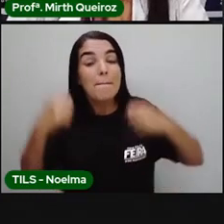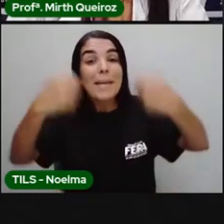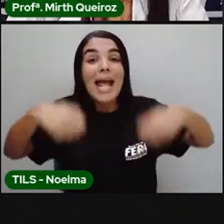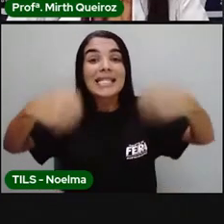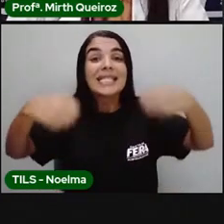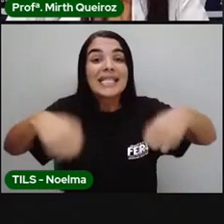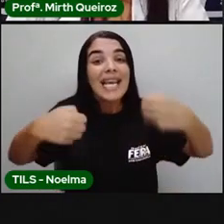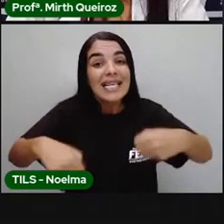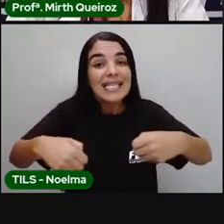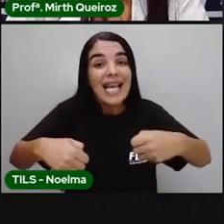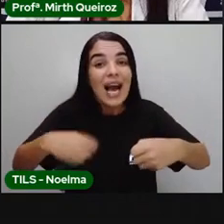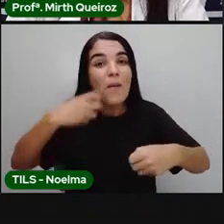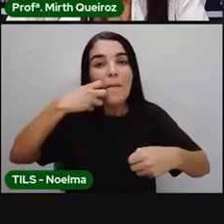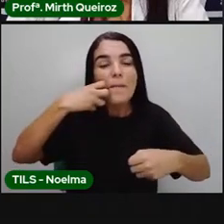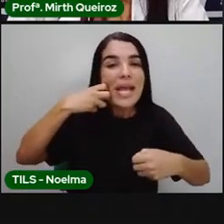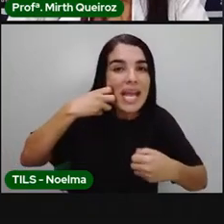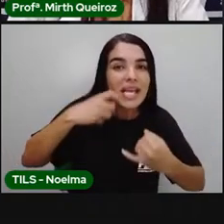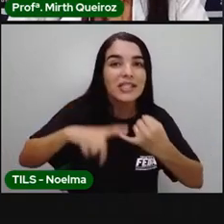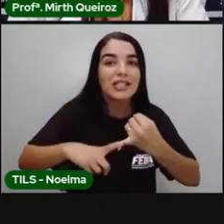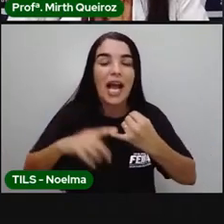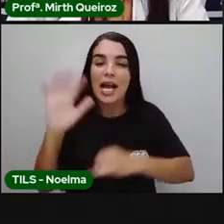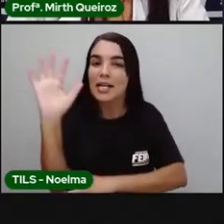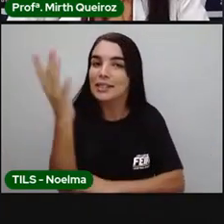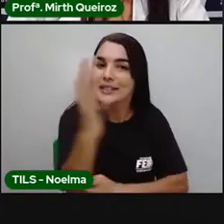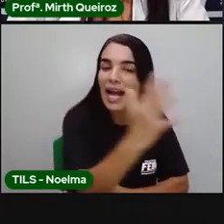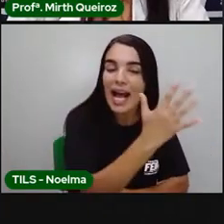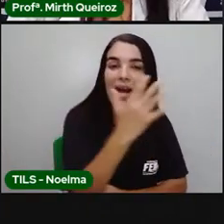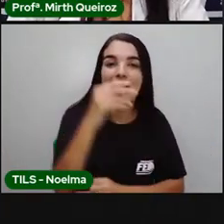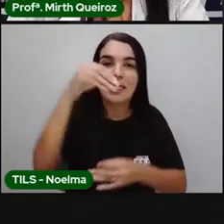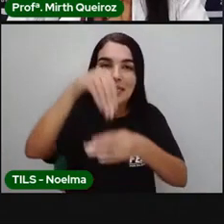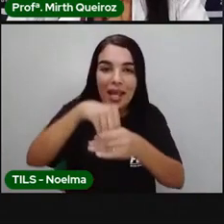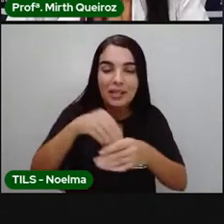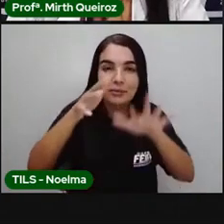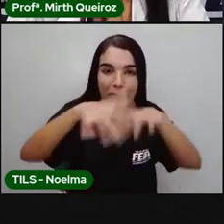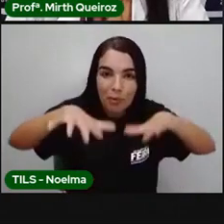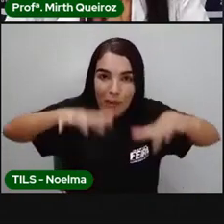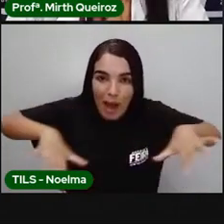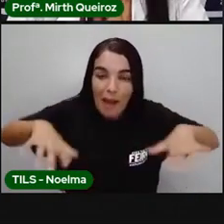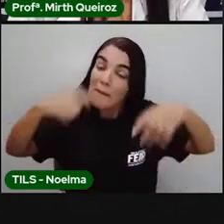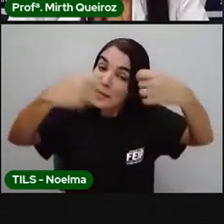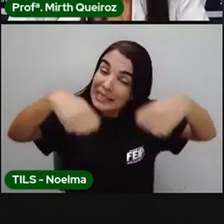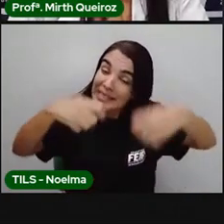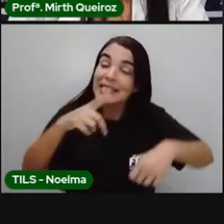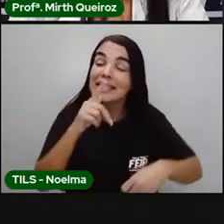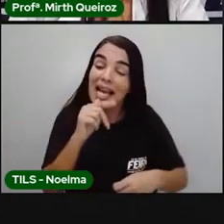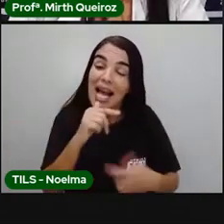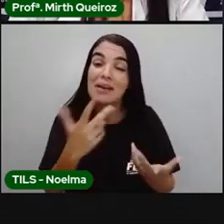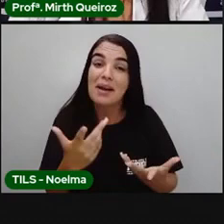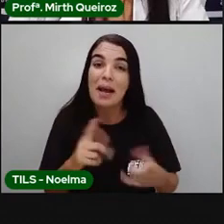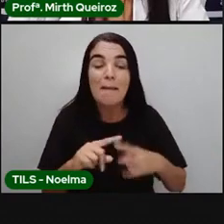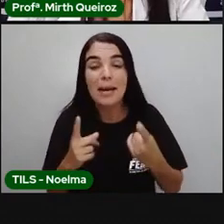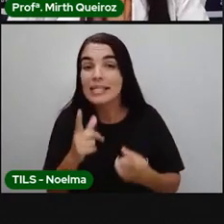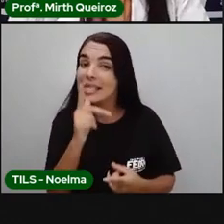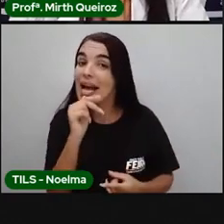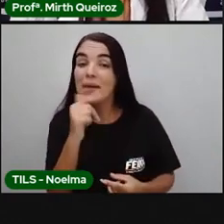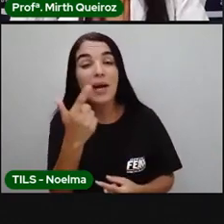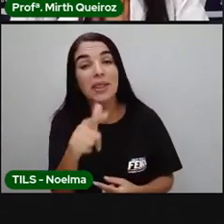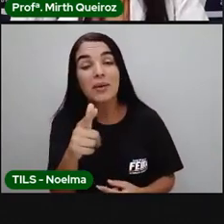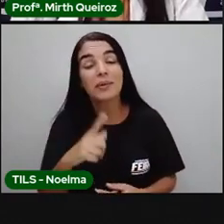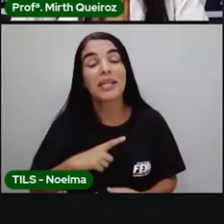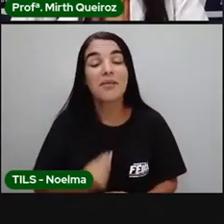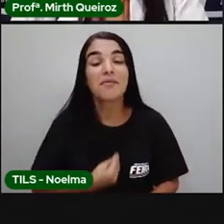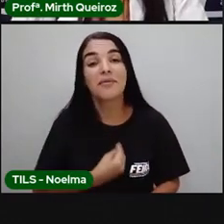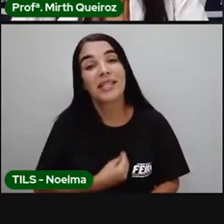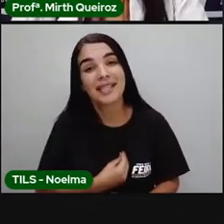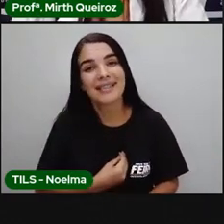Os animais, as aulas, como é que elas sobreviveriam? Então, não teria como. Então, no ecossistema, nós temos os